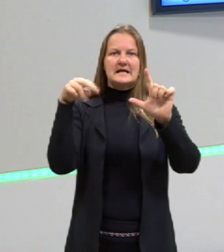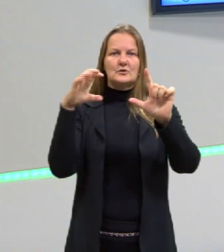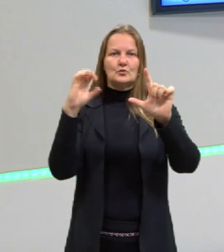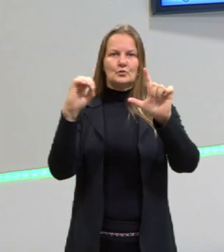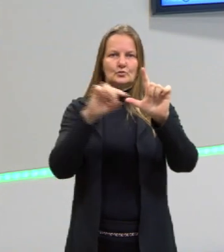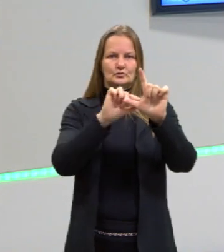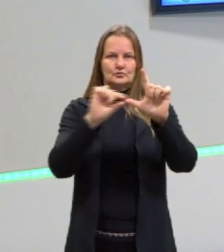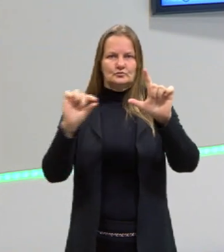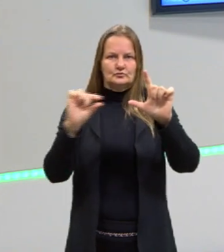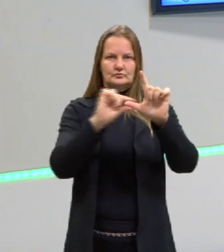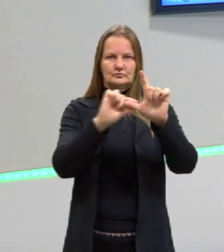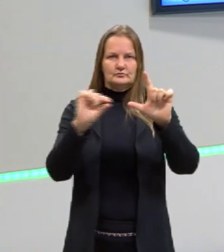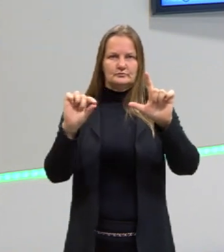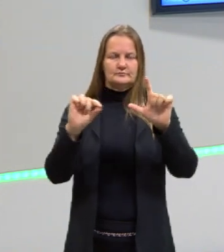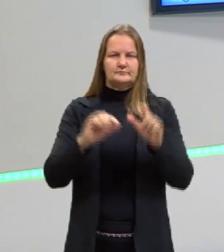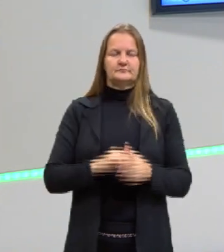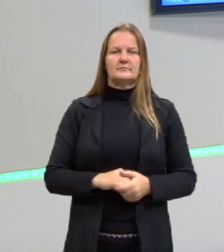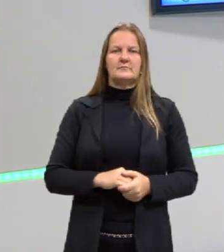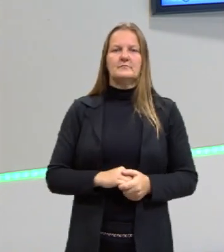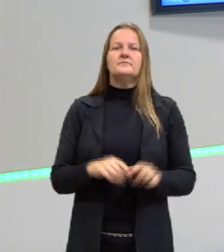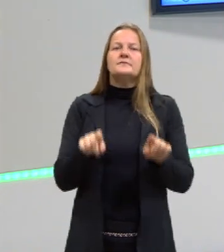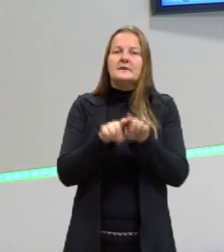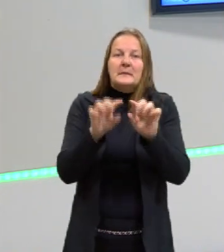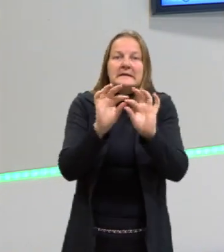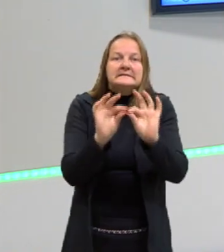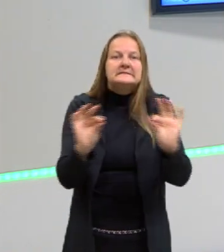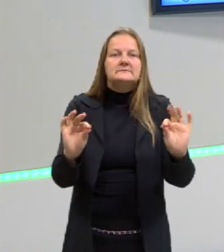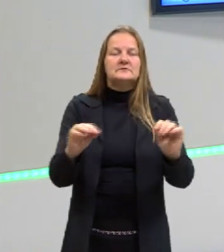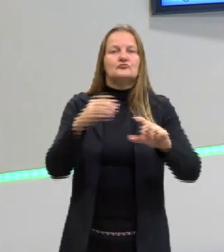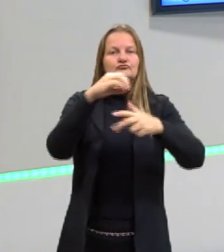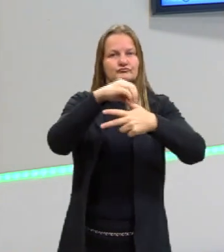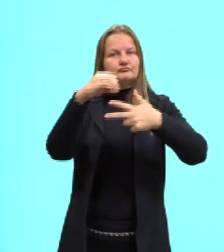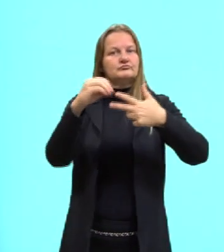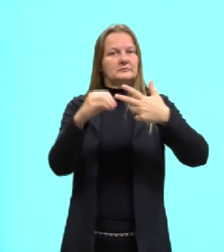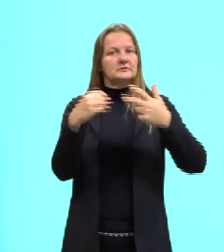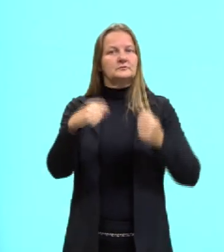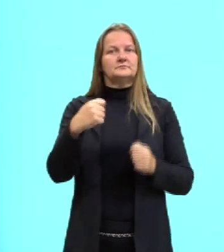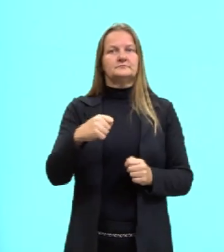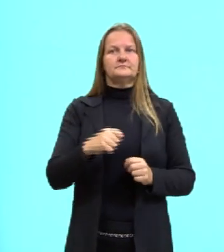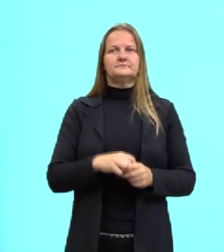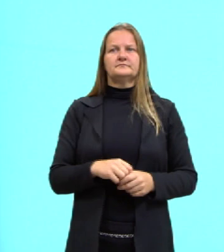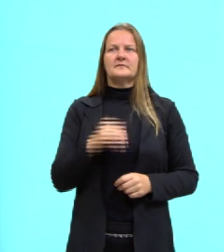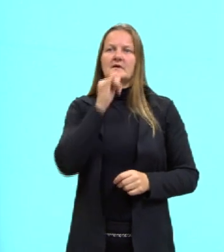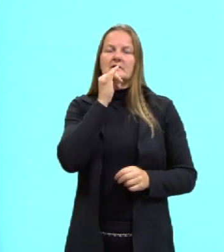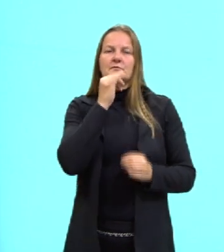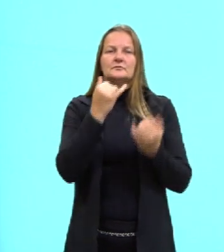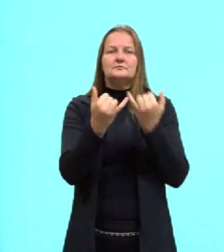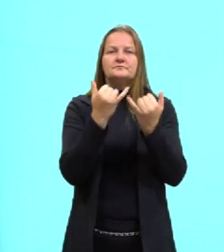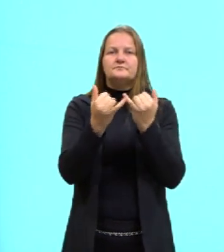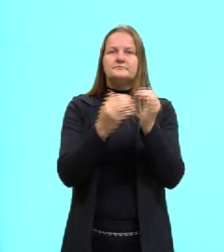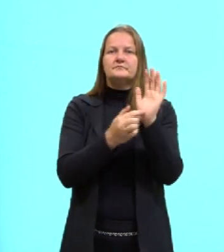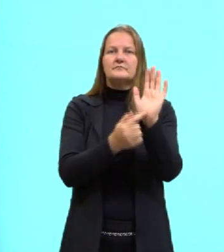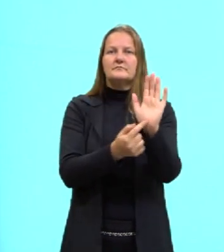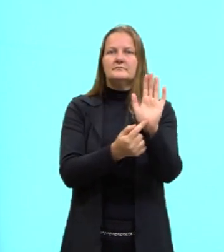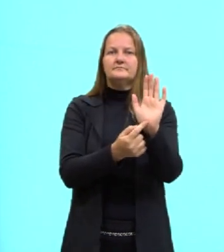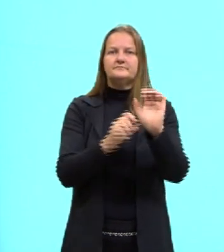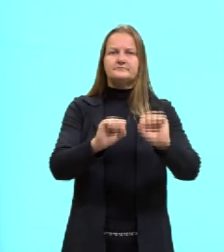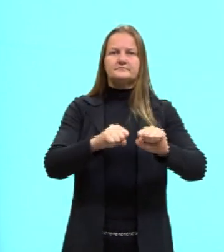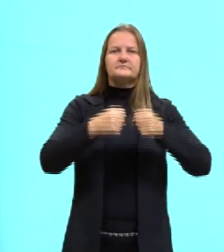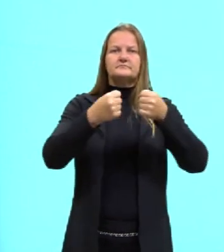questões do Enem, a gente acaba simplificando as coisas. Se acontece isso aqui, esse caso aqui, uma força